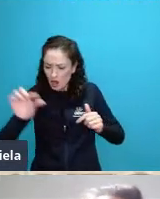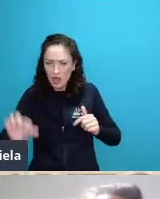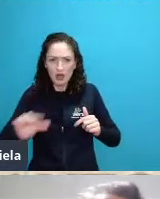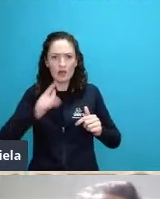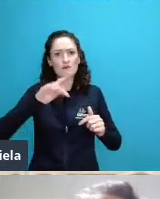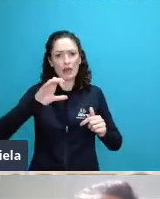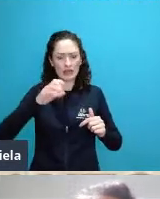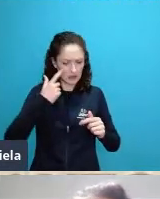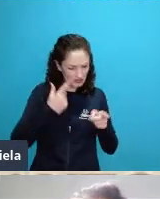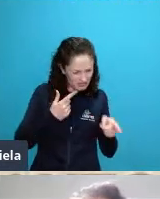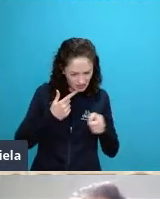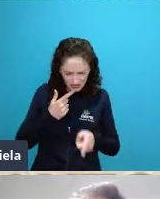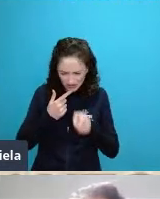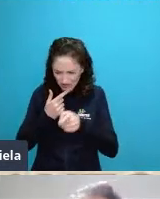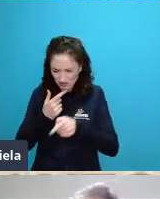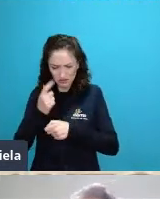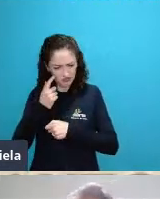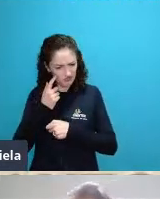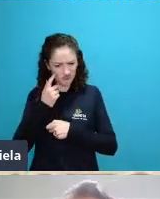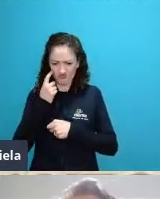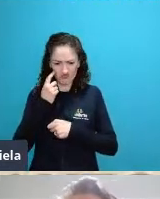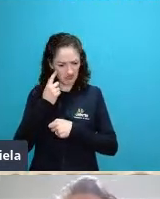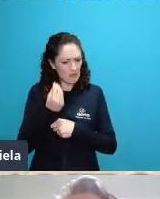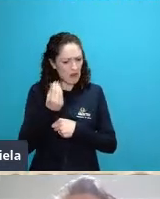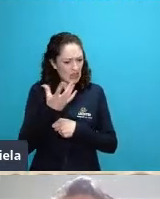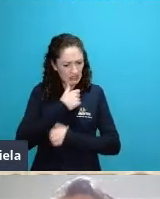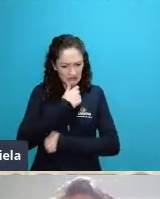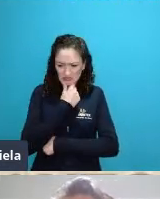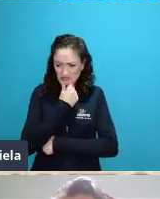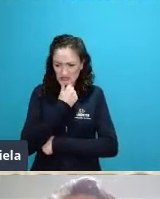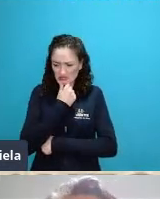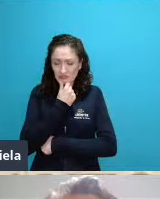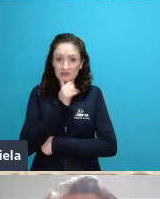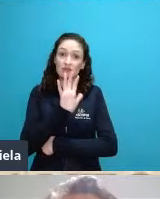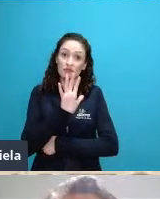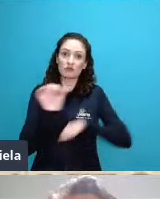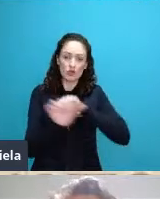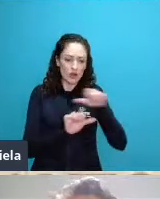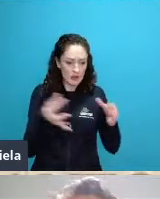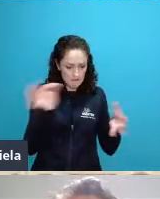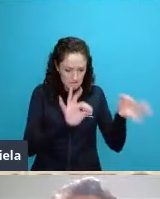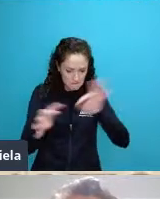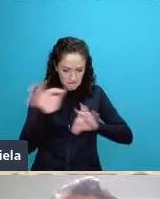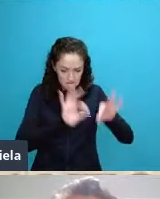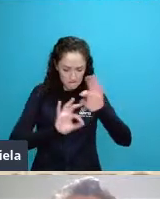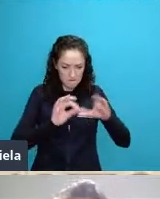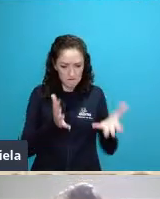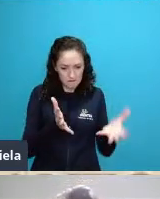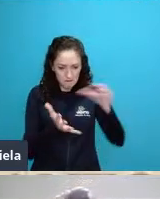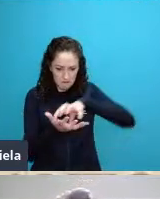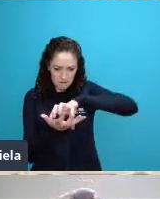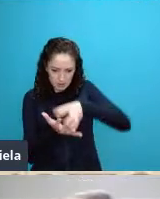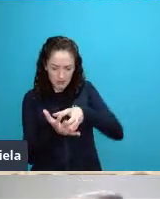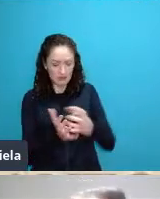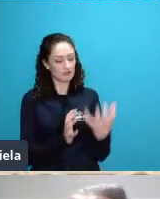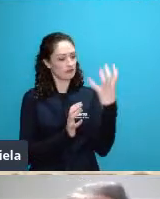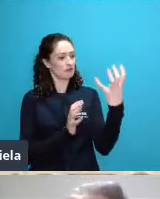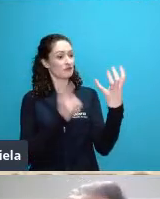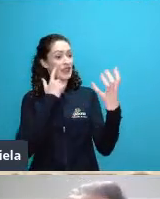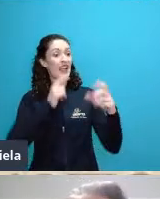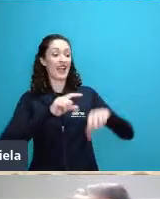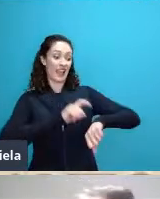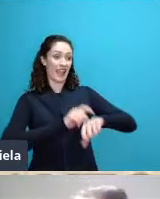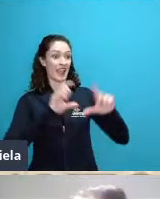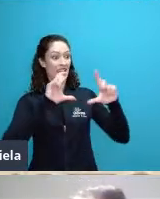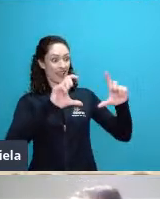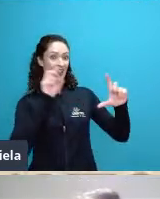visão do Odum esse holismo também deveria ser aplicado na ecologia porque uma espécie ela não está sozinha